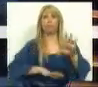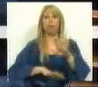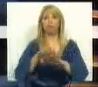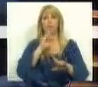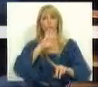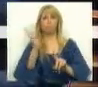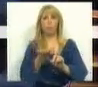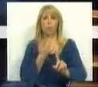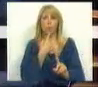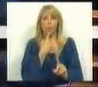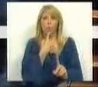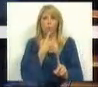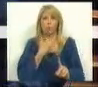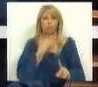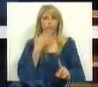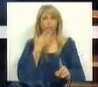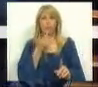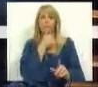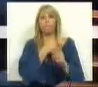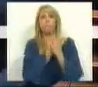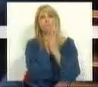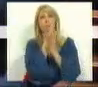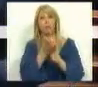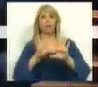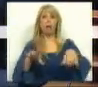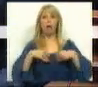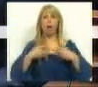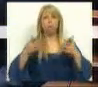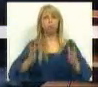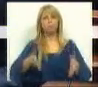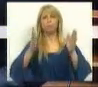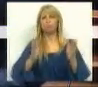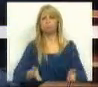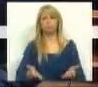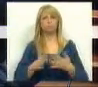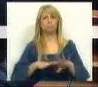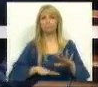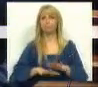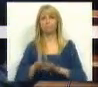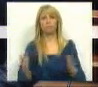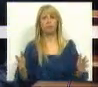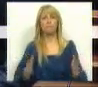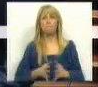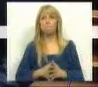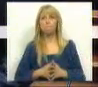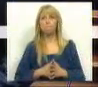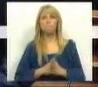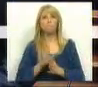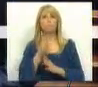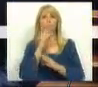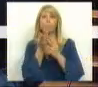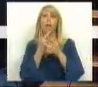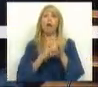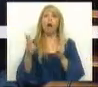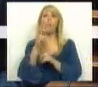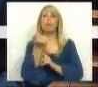excessiva com medidas que adotou e que não necessitava ter adotado, nomeadamente o aumento da